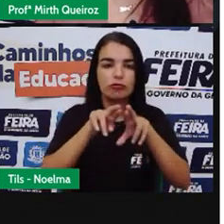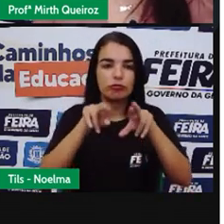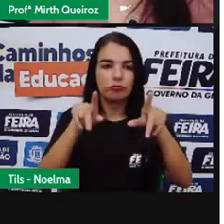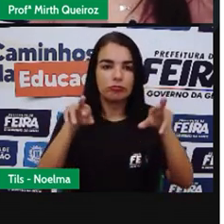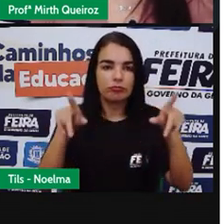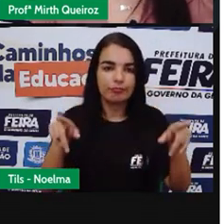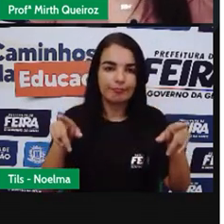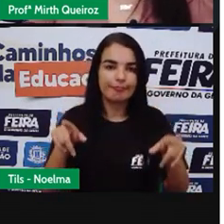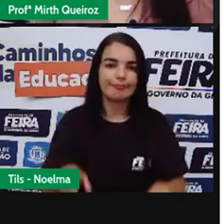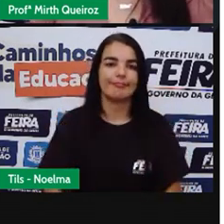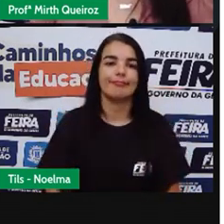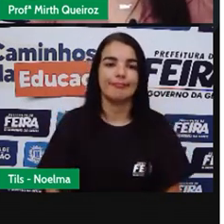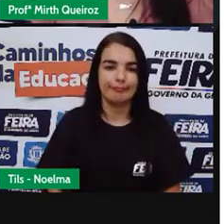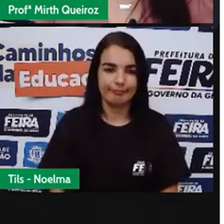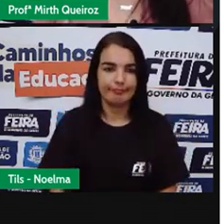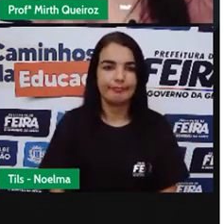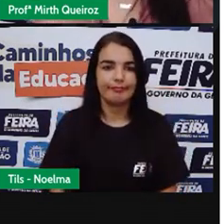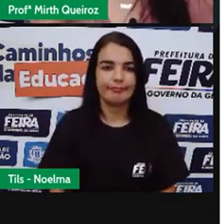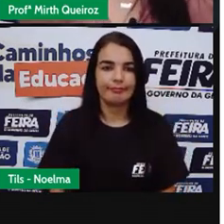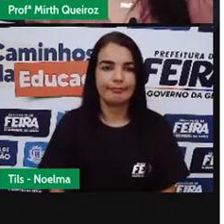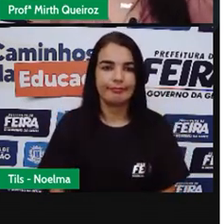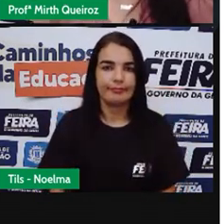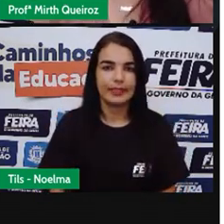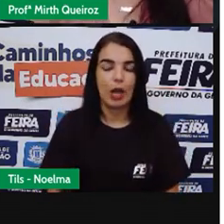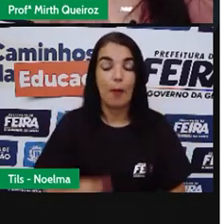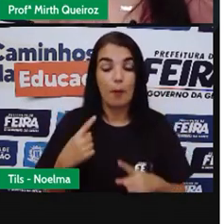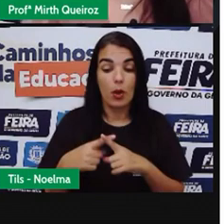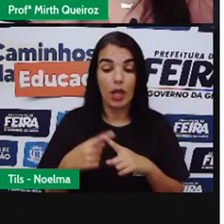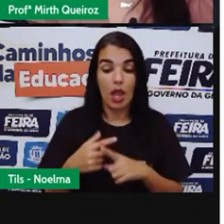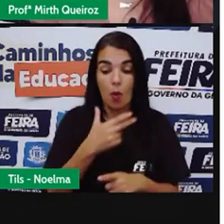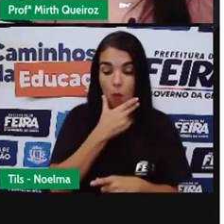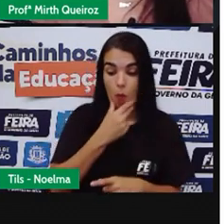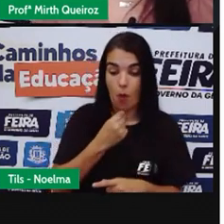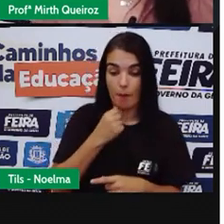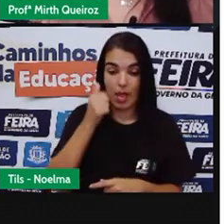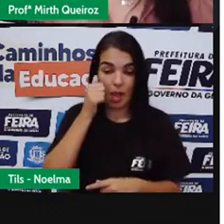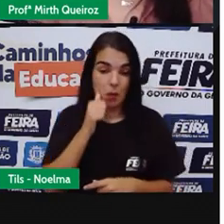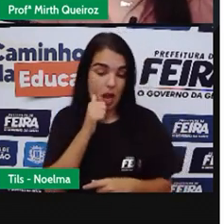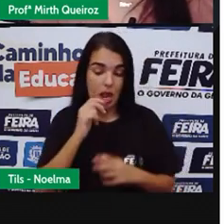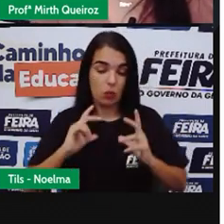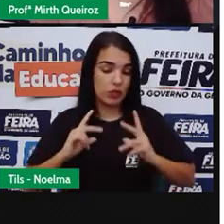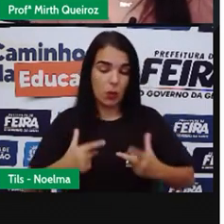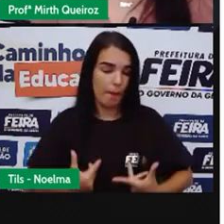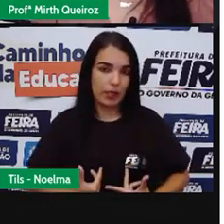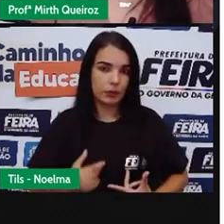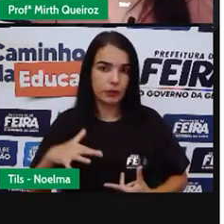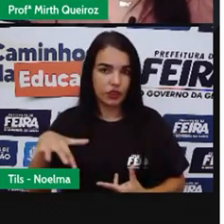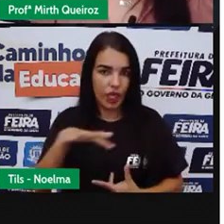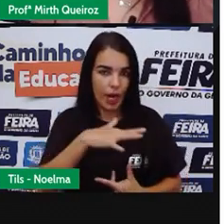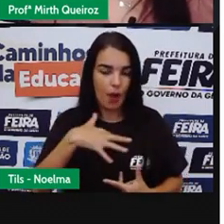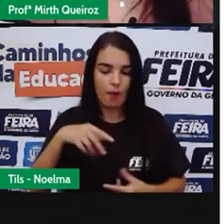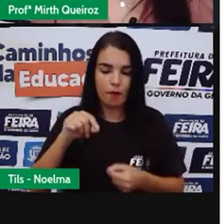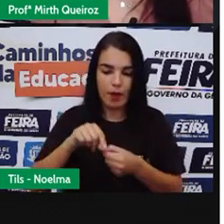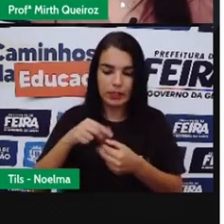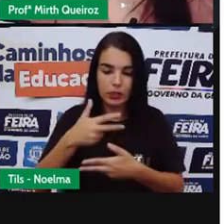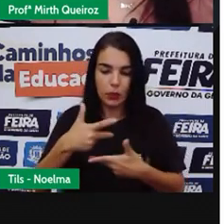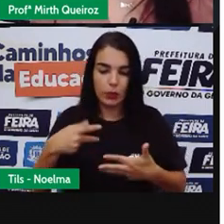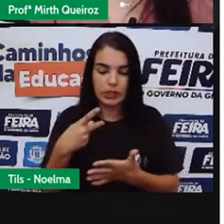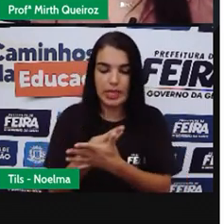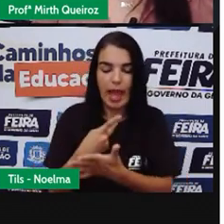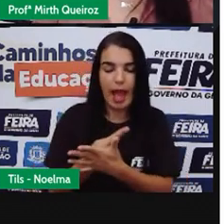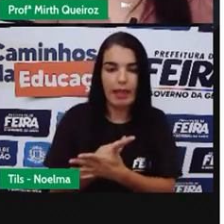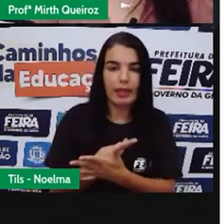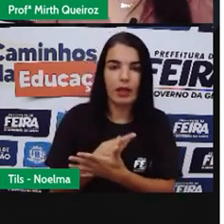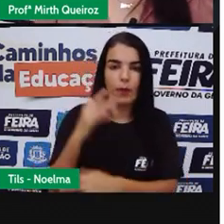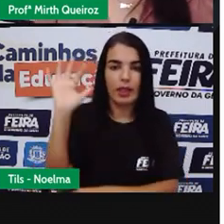De ações As nossas ações Façam com que ela dê Esse retorno Para a gente Através dos